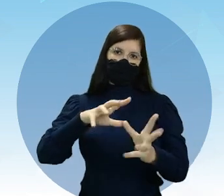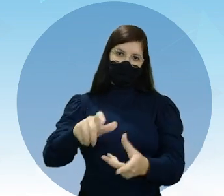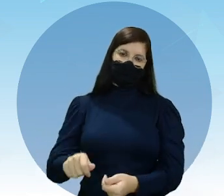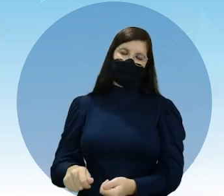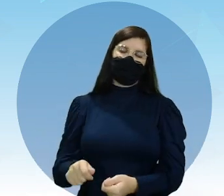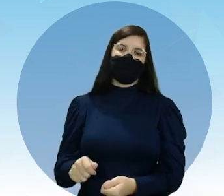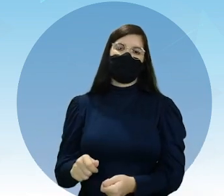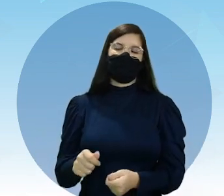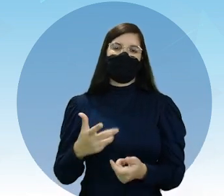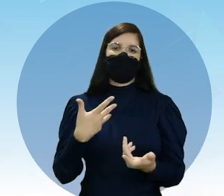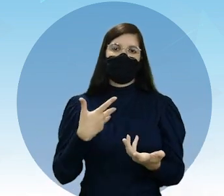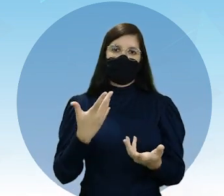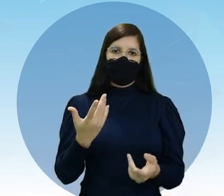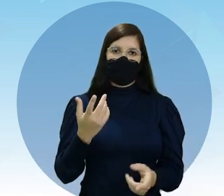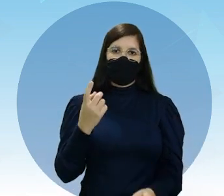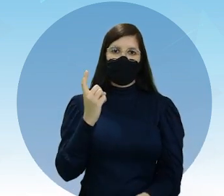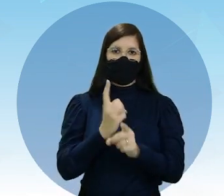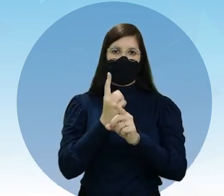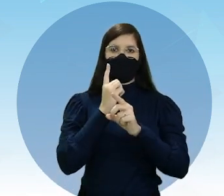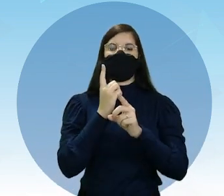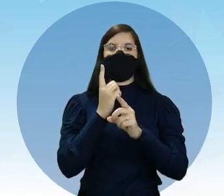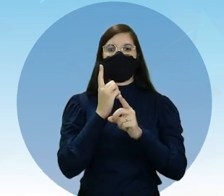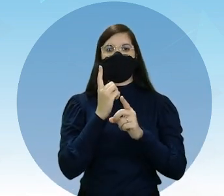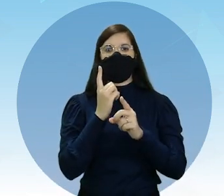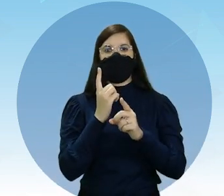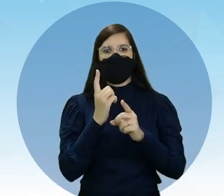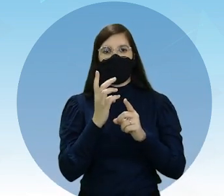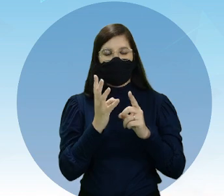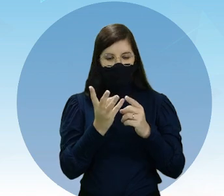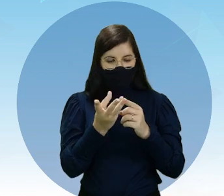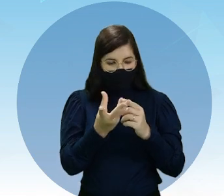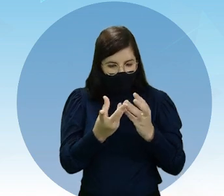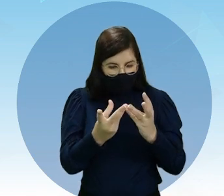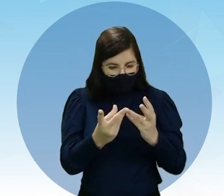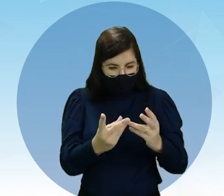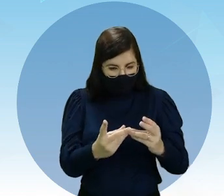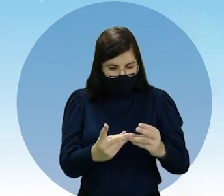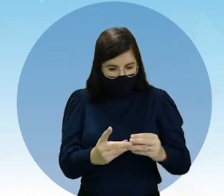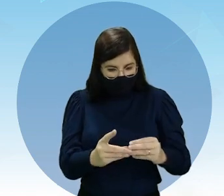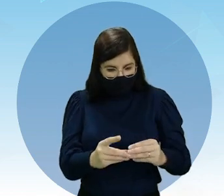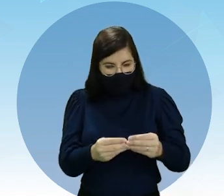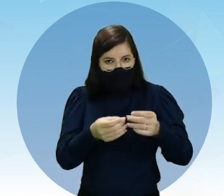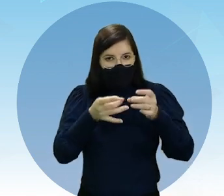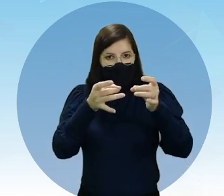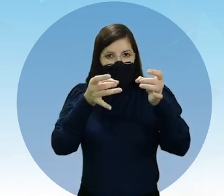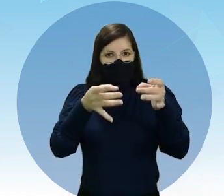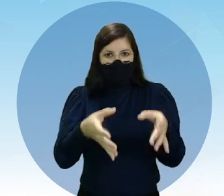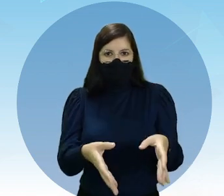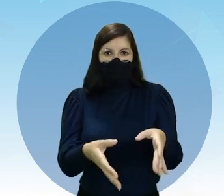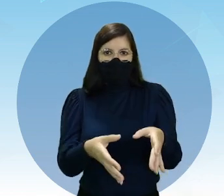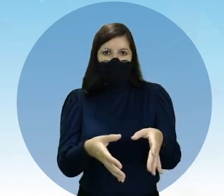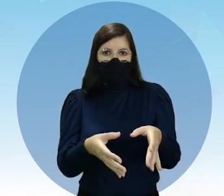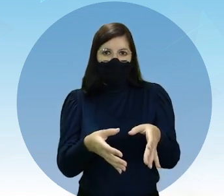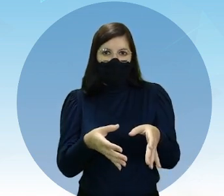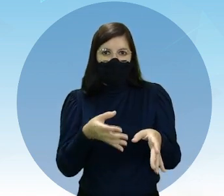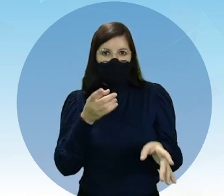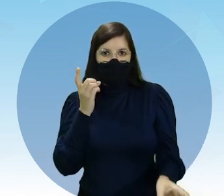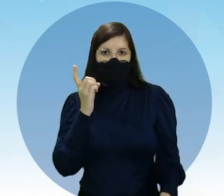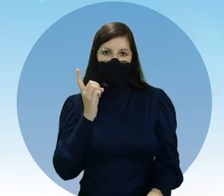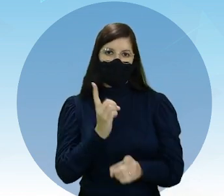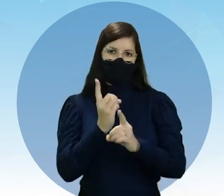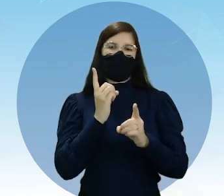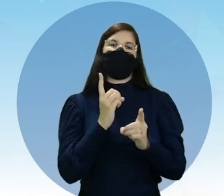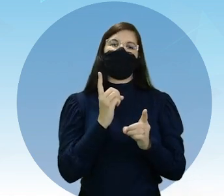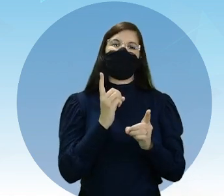e o que aconteceu foi uma mineralização, que foi deixado um rastro. E, na